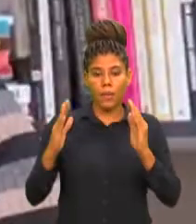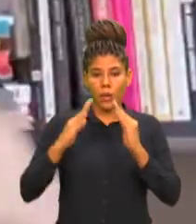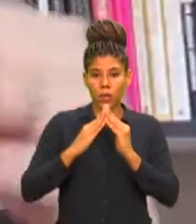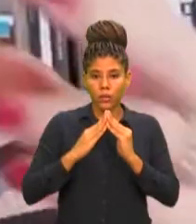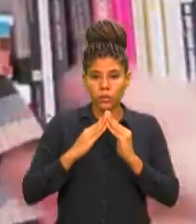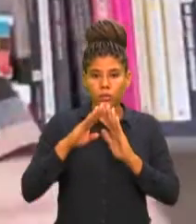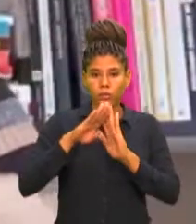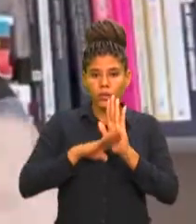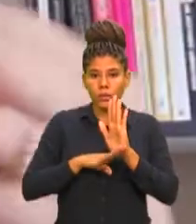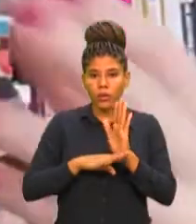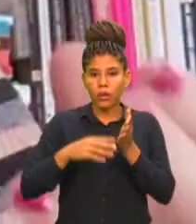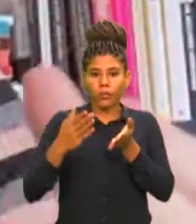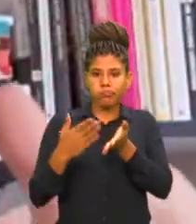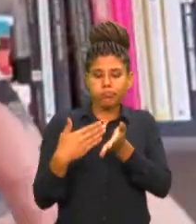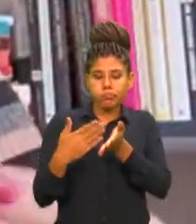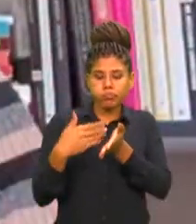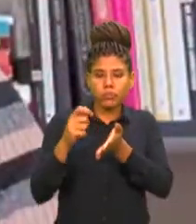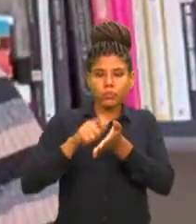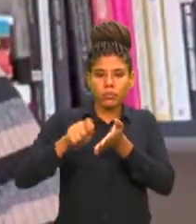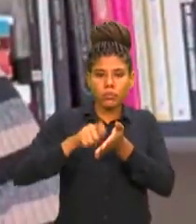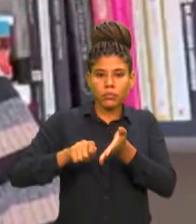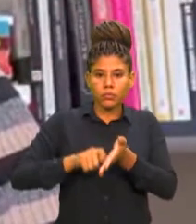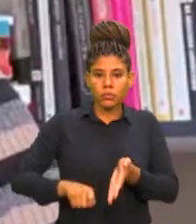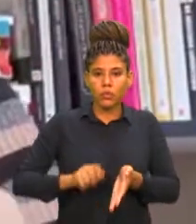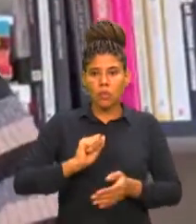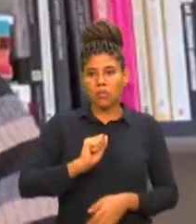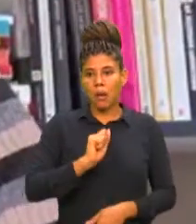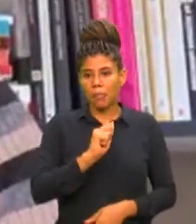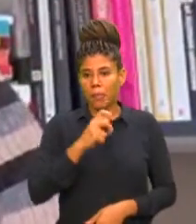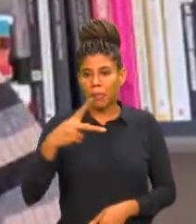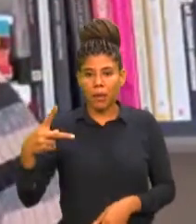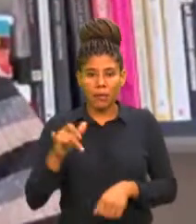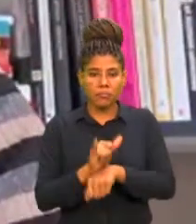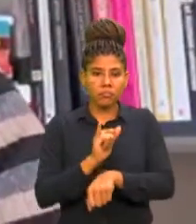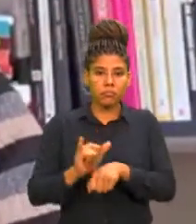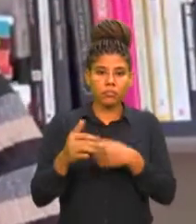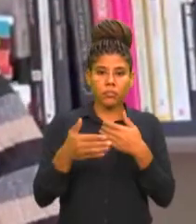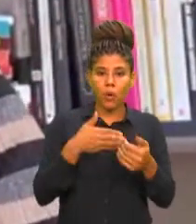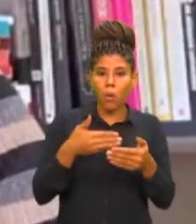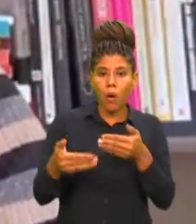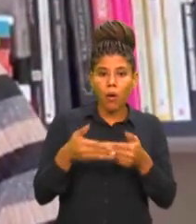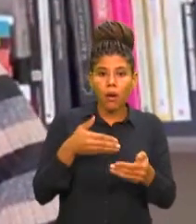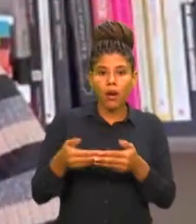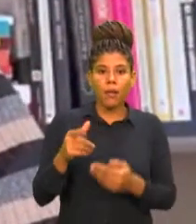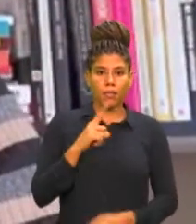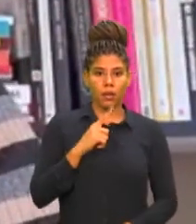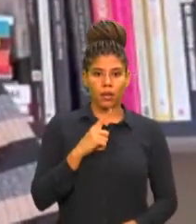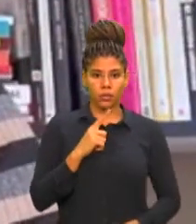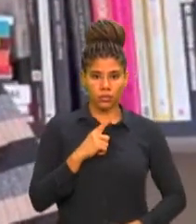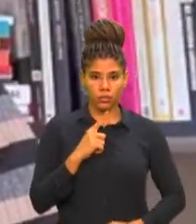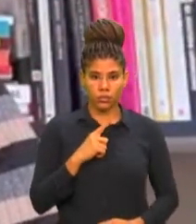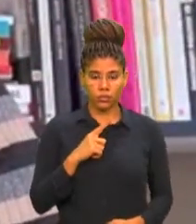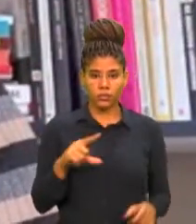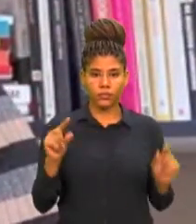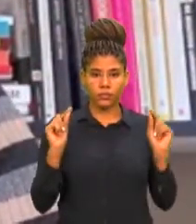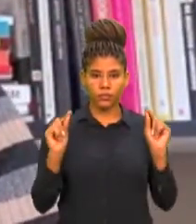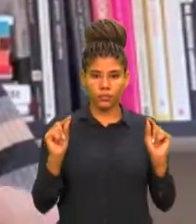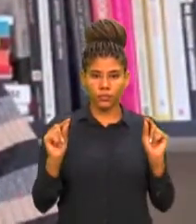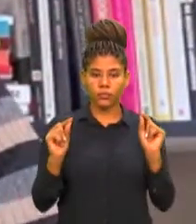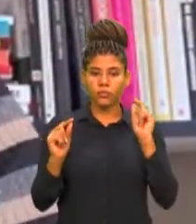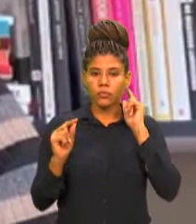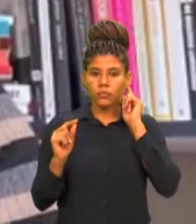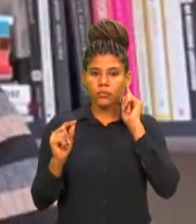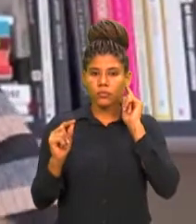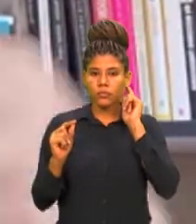caderninho, numa planilha, num aplicativo, para que eles possam destinar essa receita para as contas principais, que